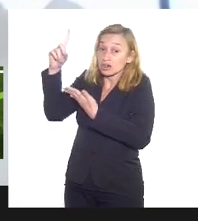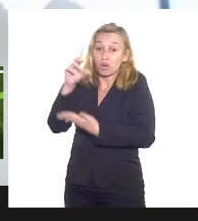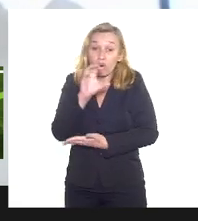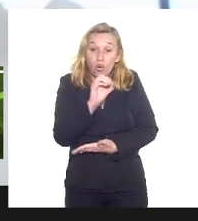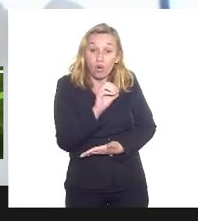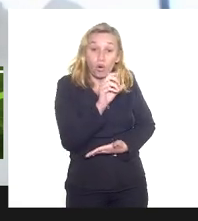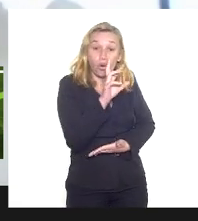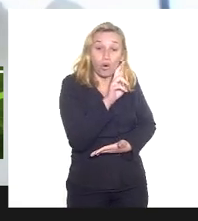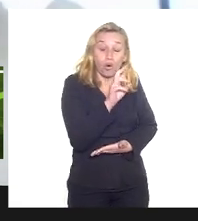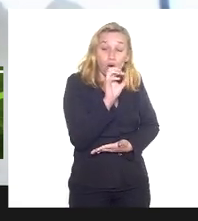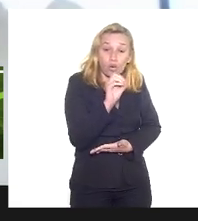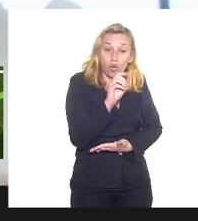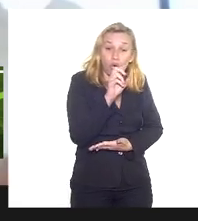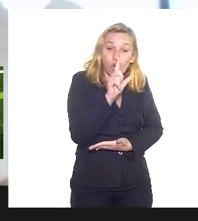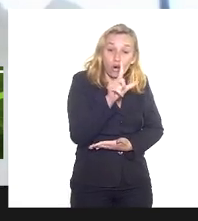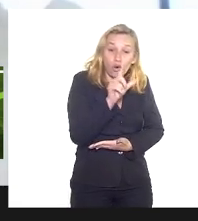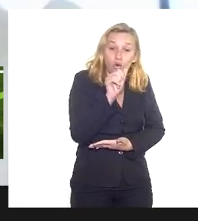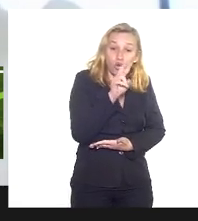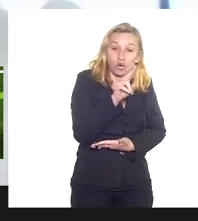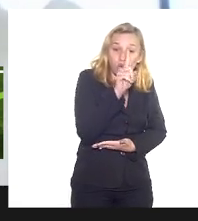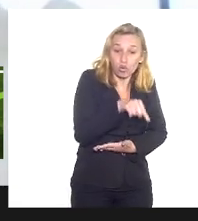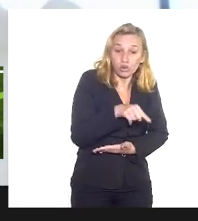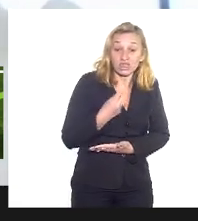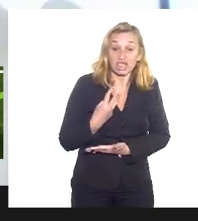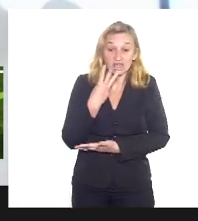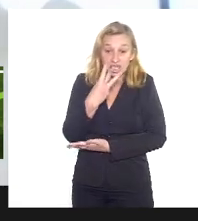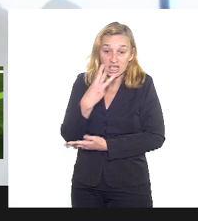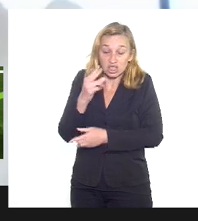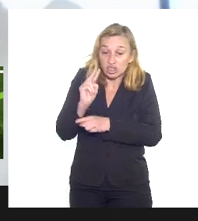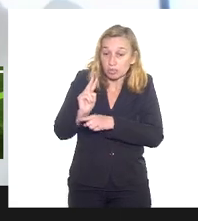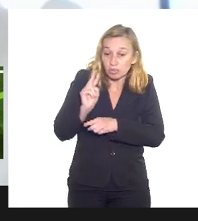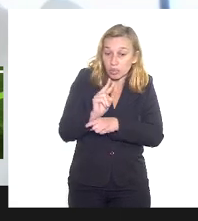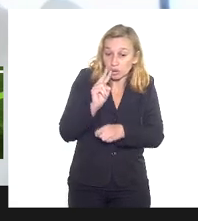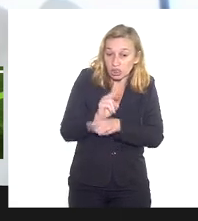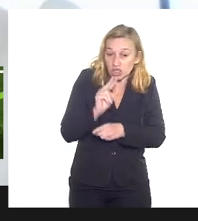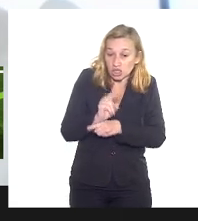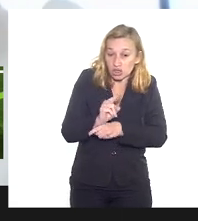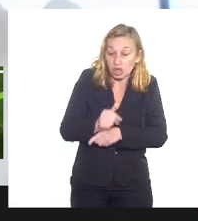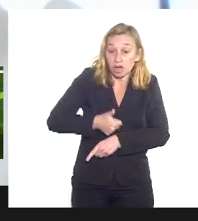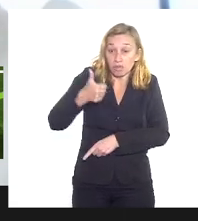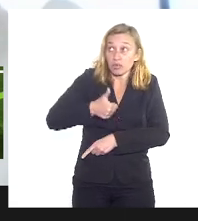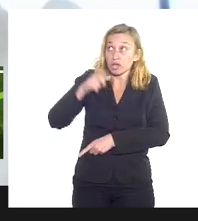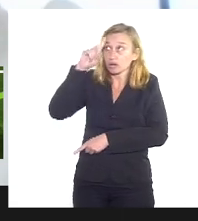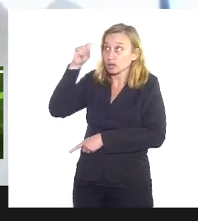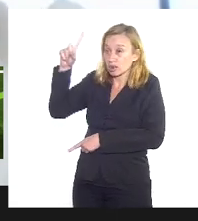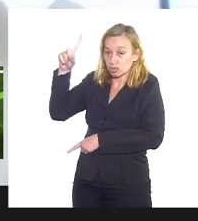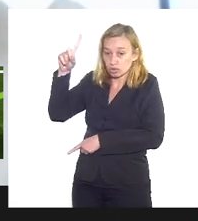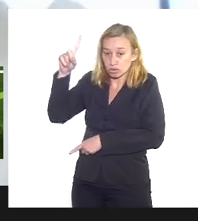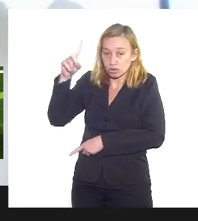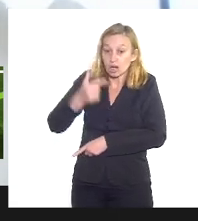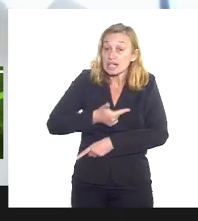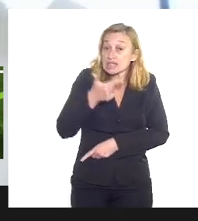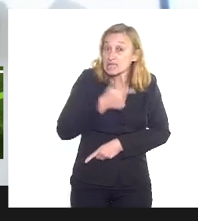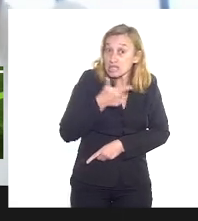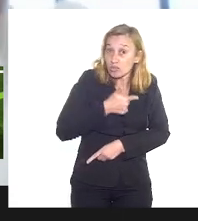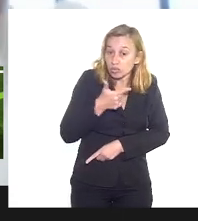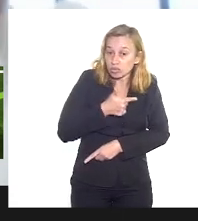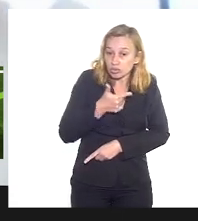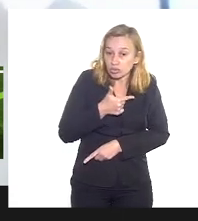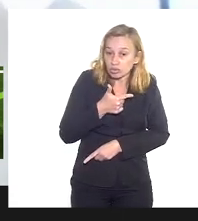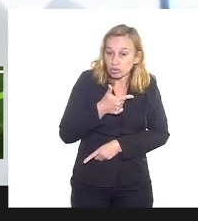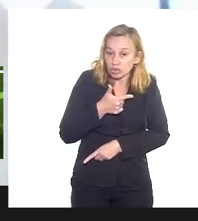porque eu tenho três guardiões para invasão em primeiro lugar Deus segundo lugar